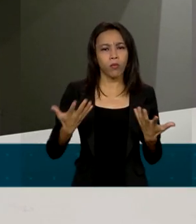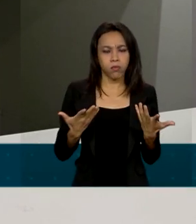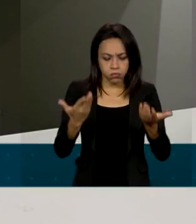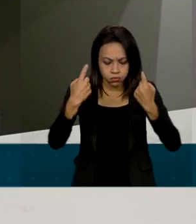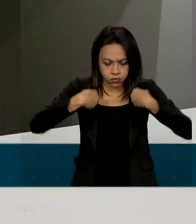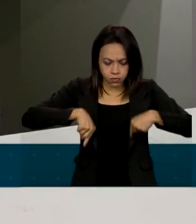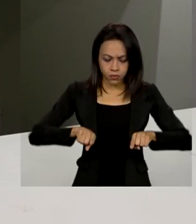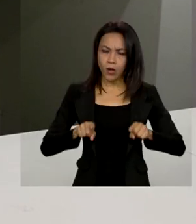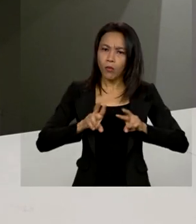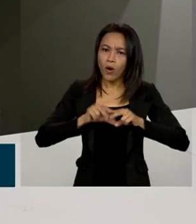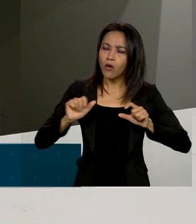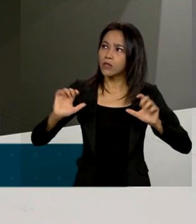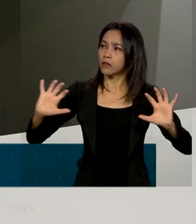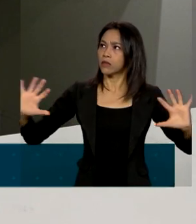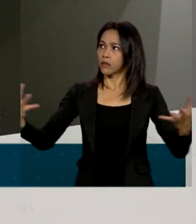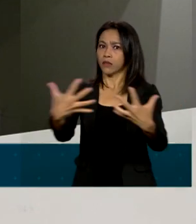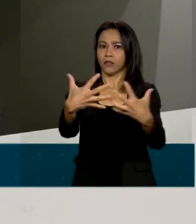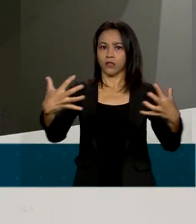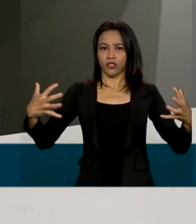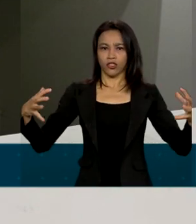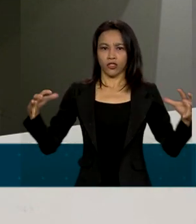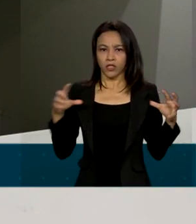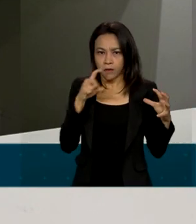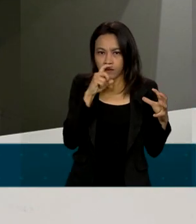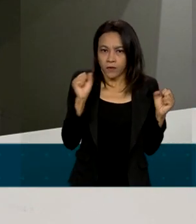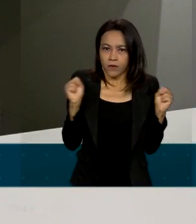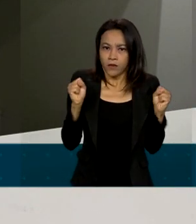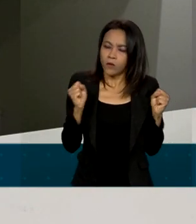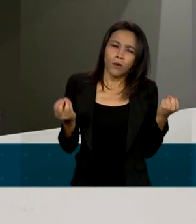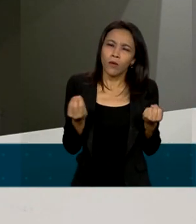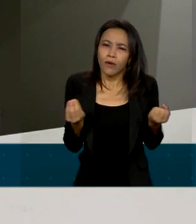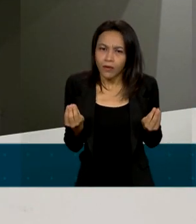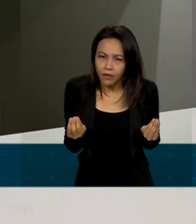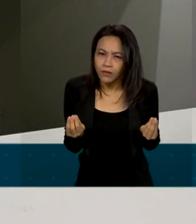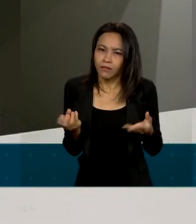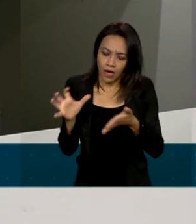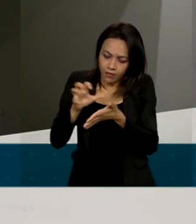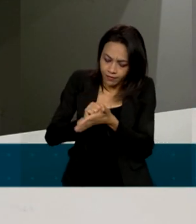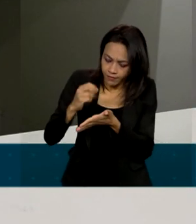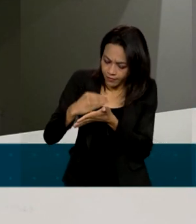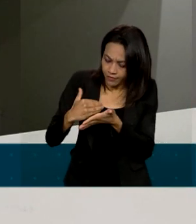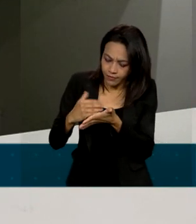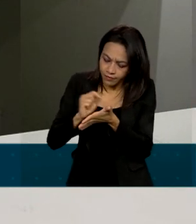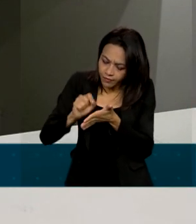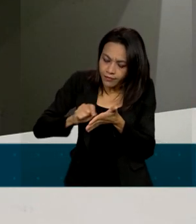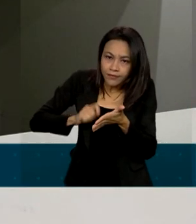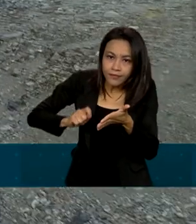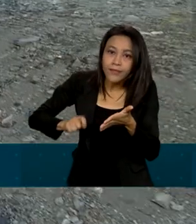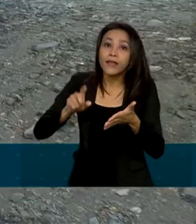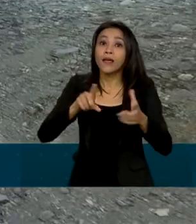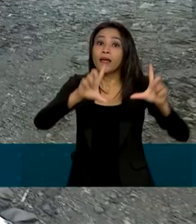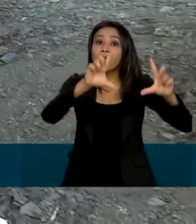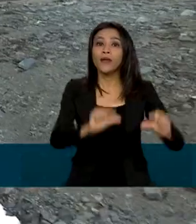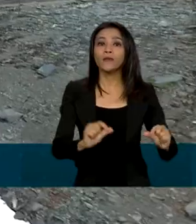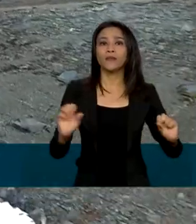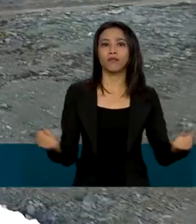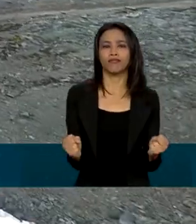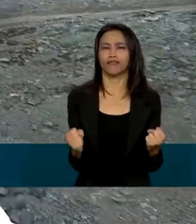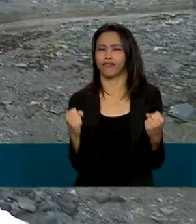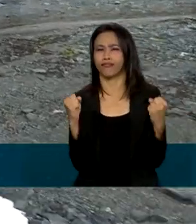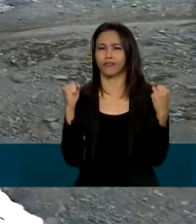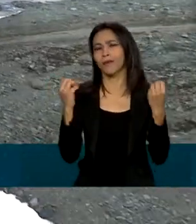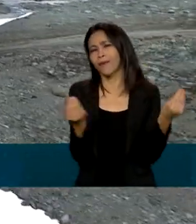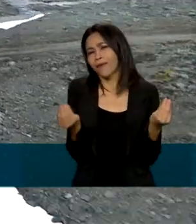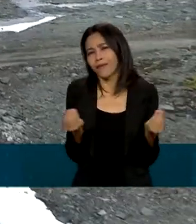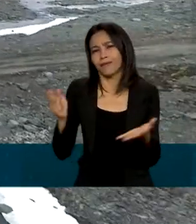ao ambiente Antártico, como também tentar buscar estratégias como forma de minimizar o estresse. Outro foco dos